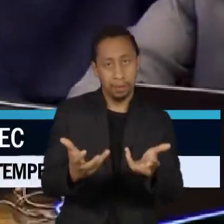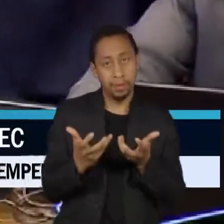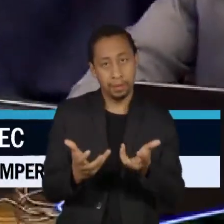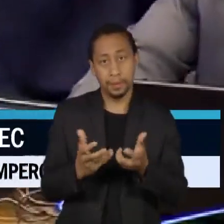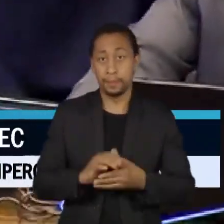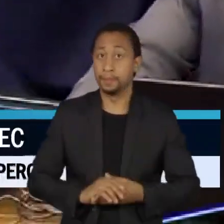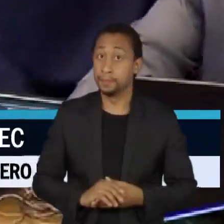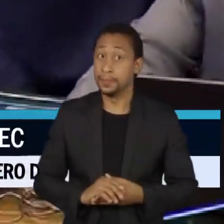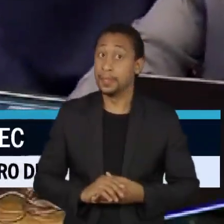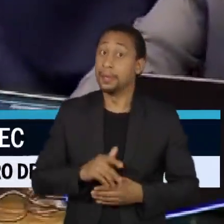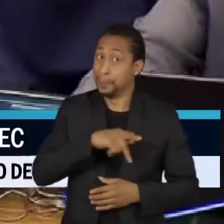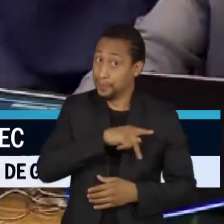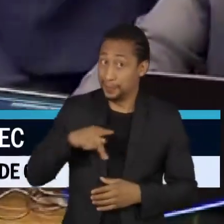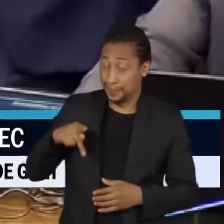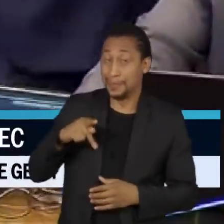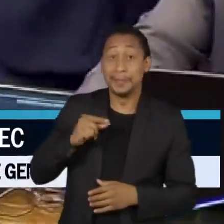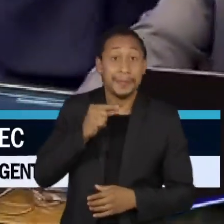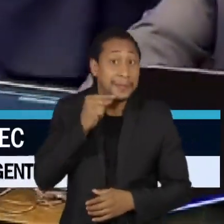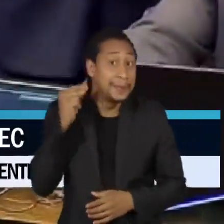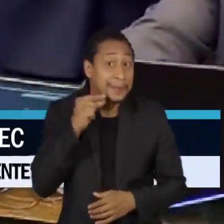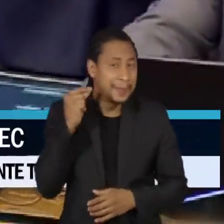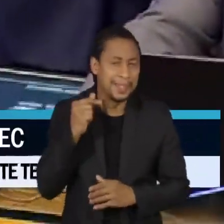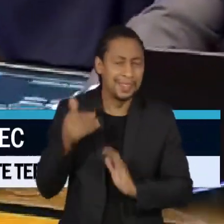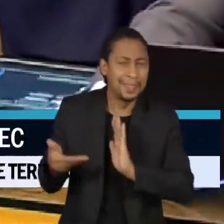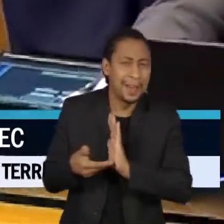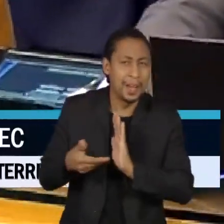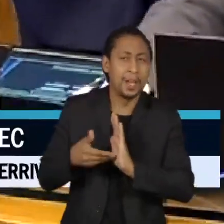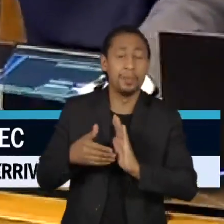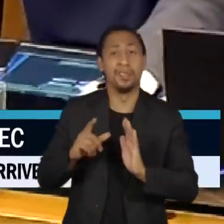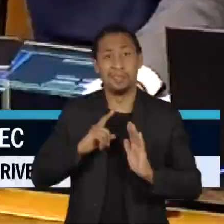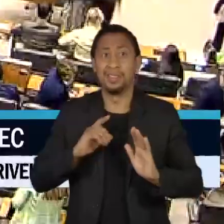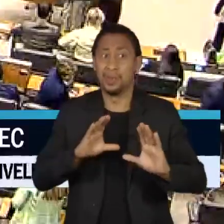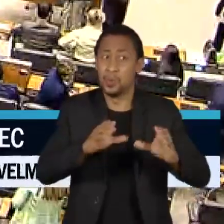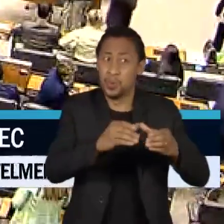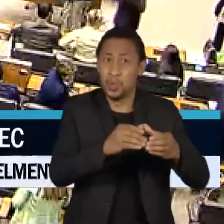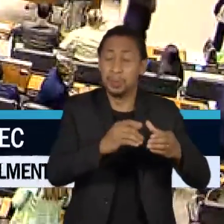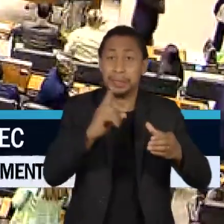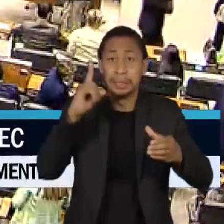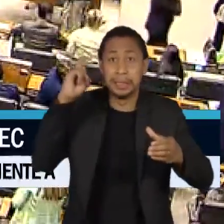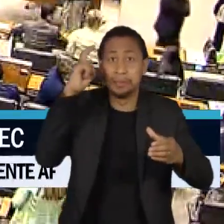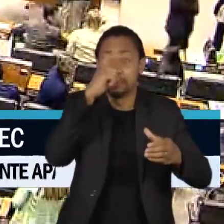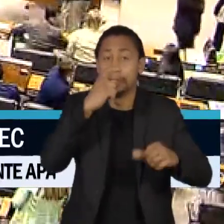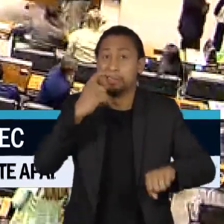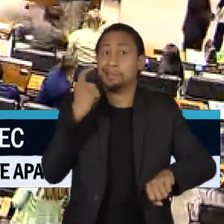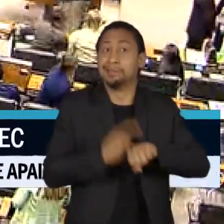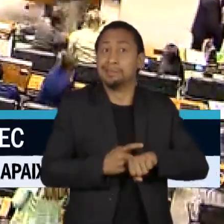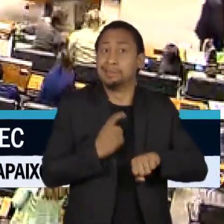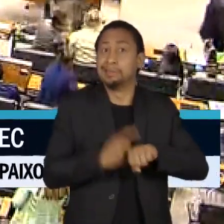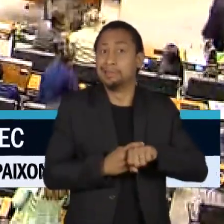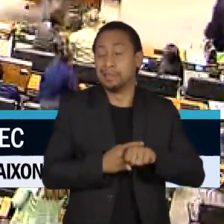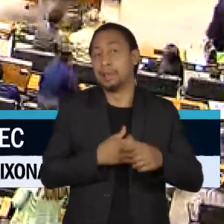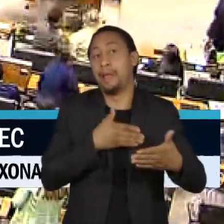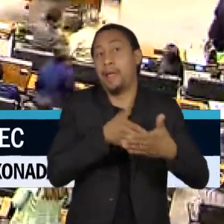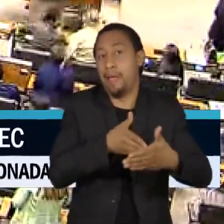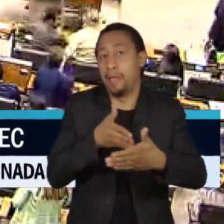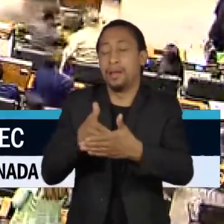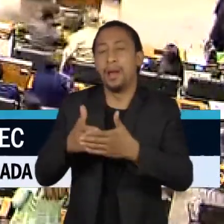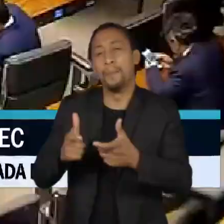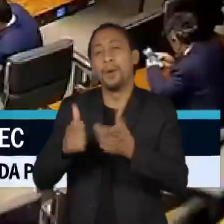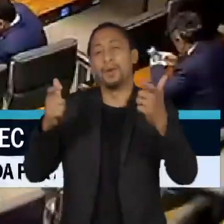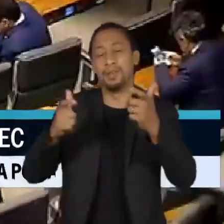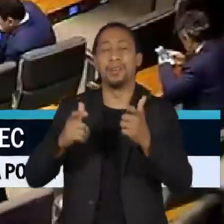o presidente da Câmara conta com uma espécie de núcleo duro de apoio, formado principalmente por deputados do